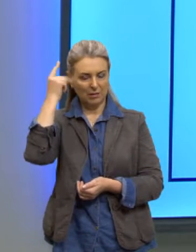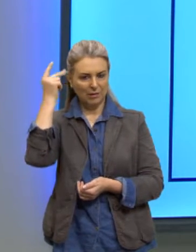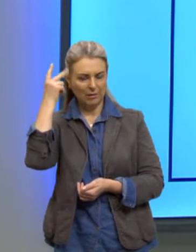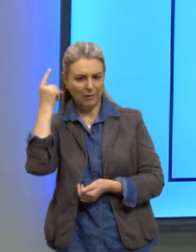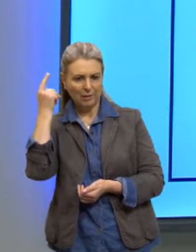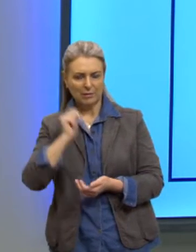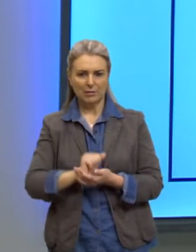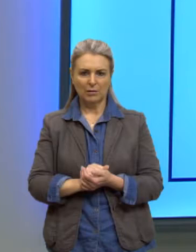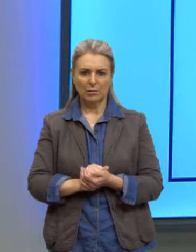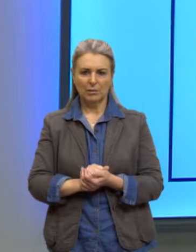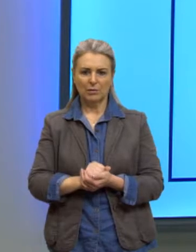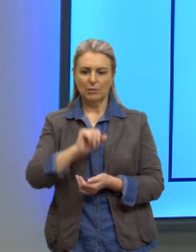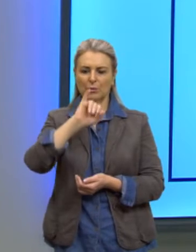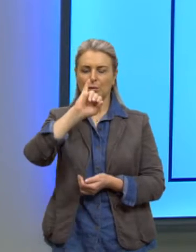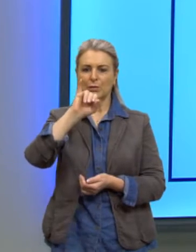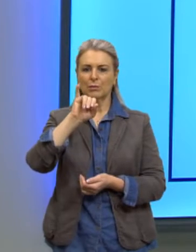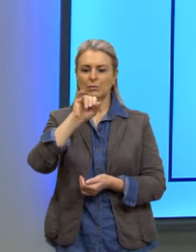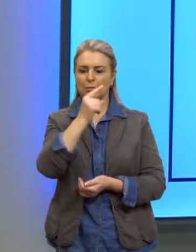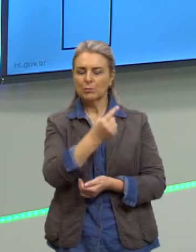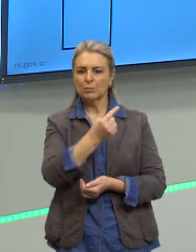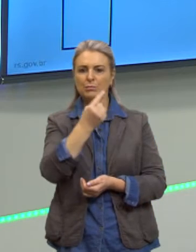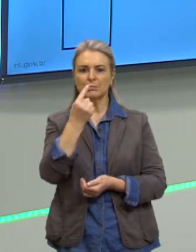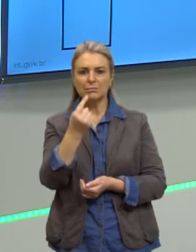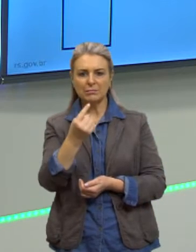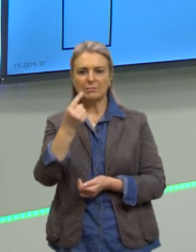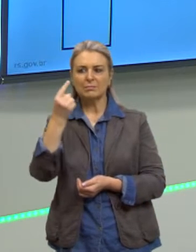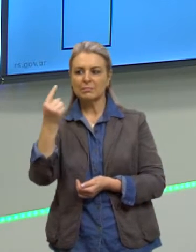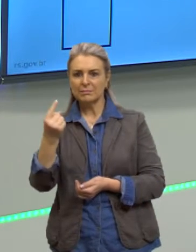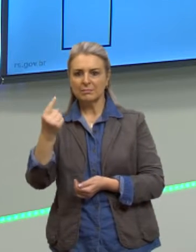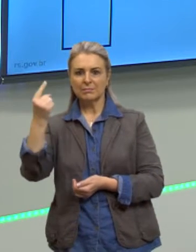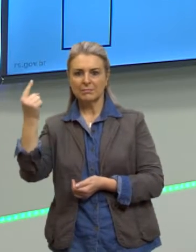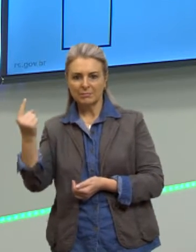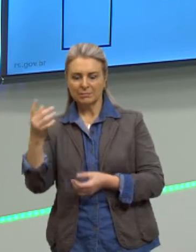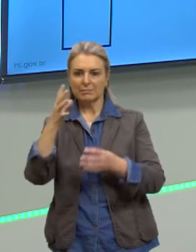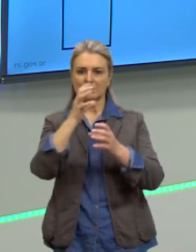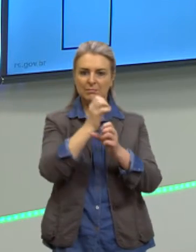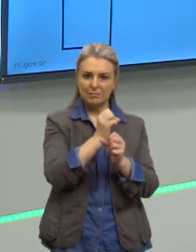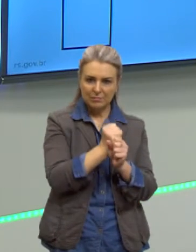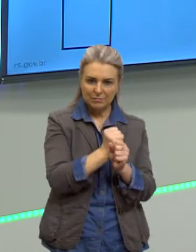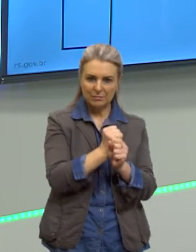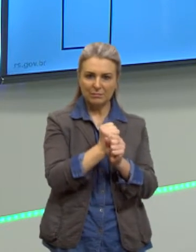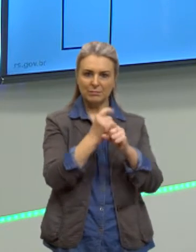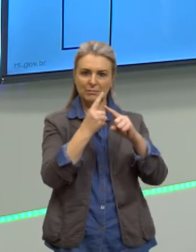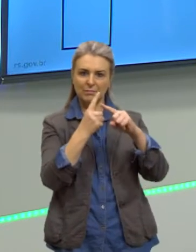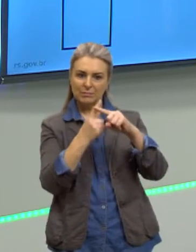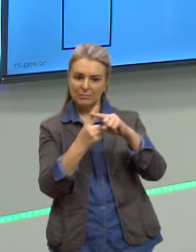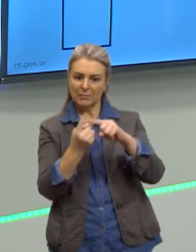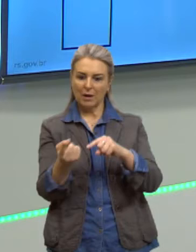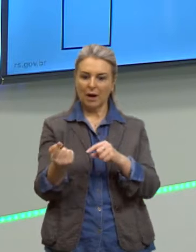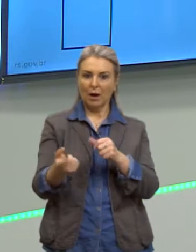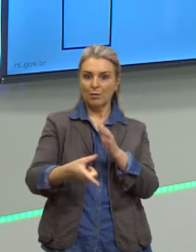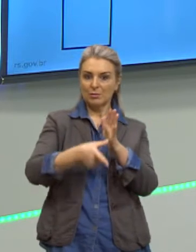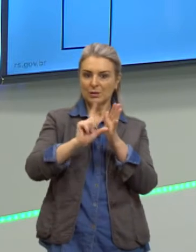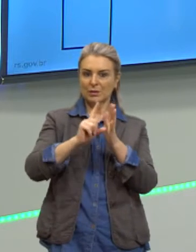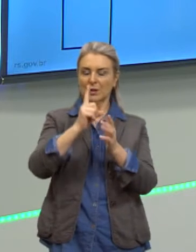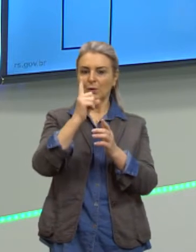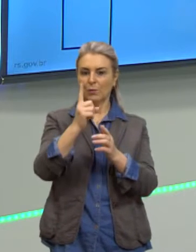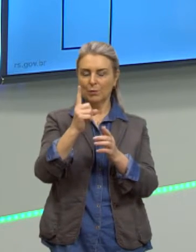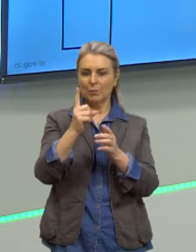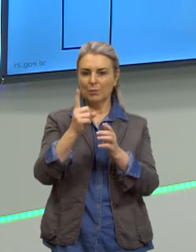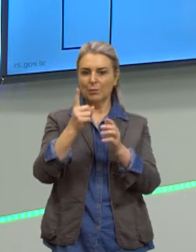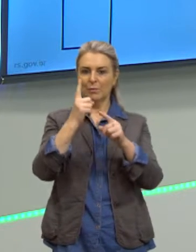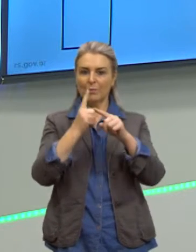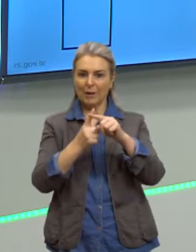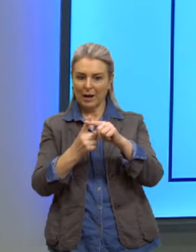dá de um em um. Para eu chegar no próximo número, eu somo um ao número anterior. Certo? Então,